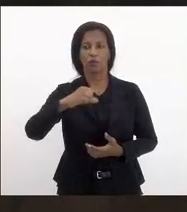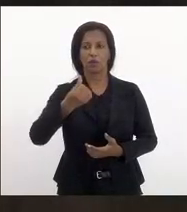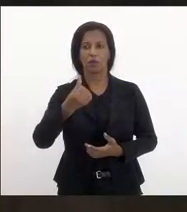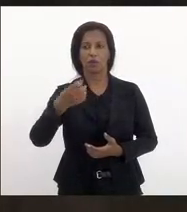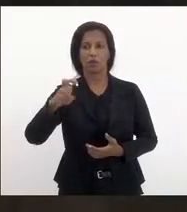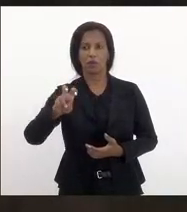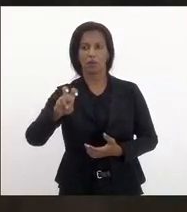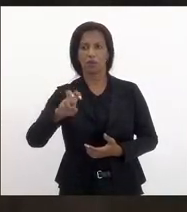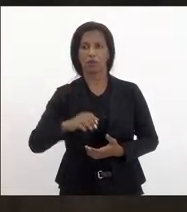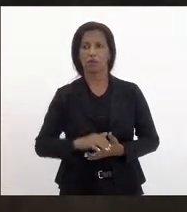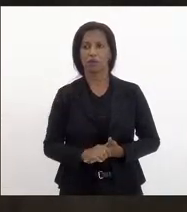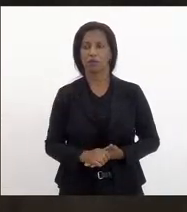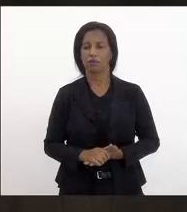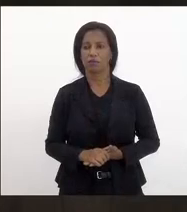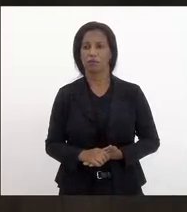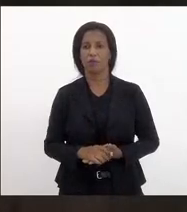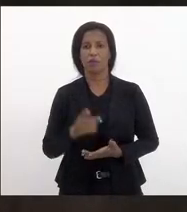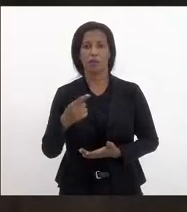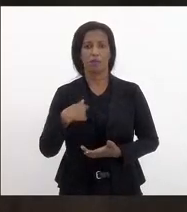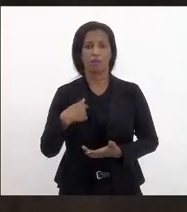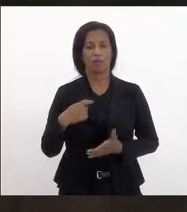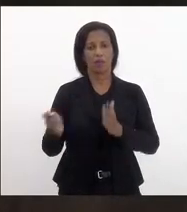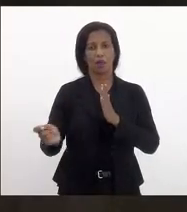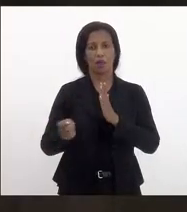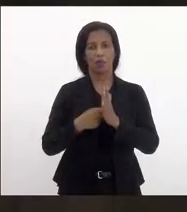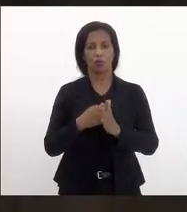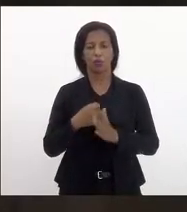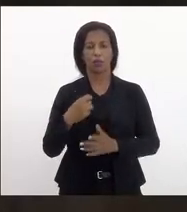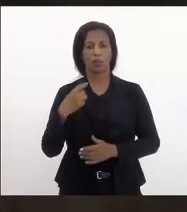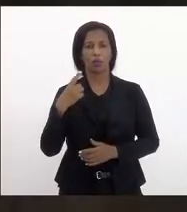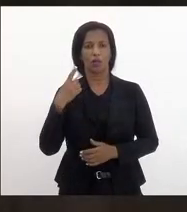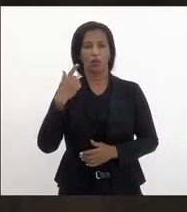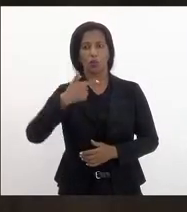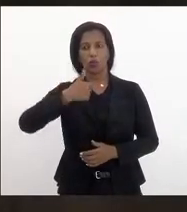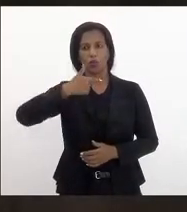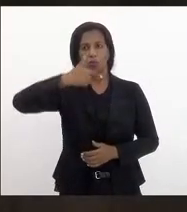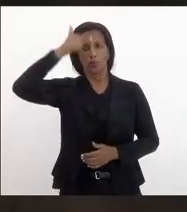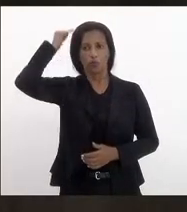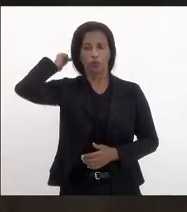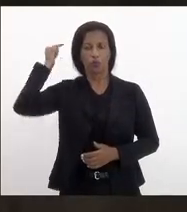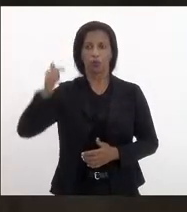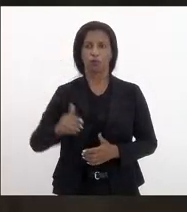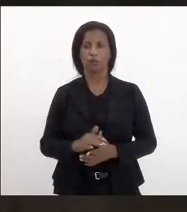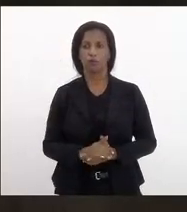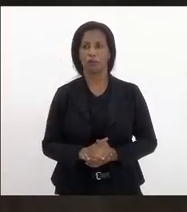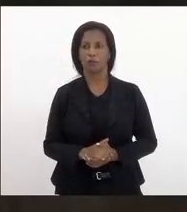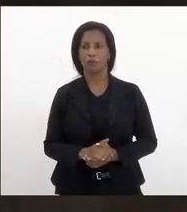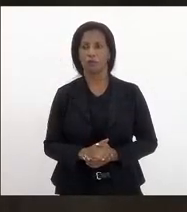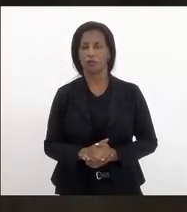dezembro de 2006, lei essa de autoria, deputado Luiz Paulo, deputado Gilberto Palmares.